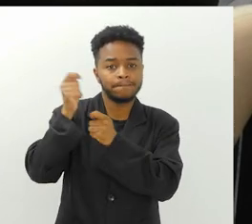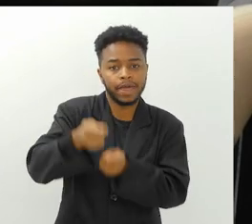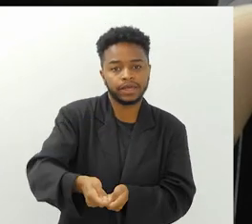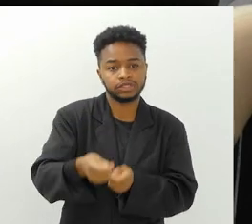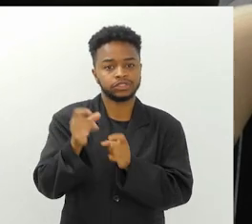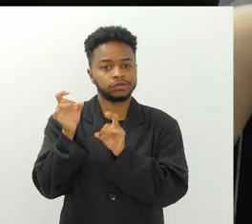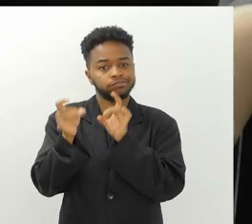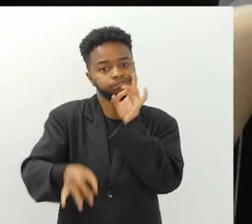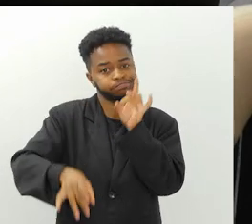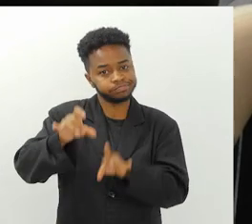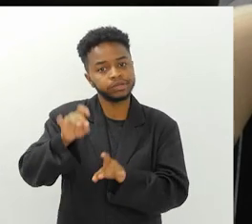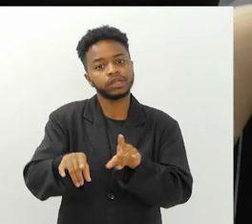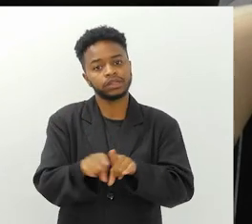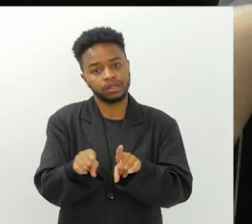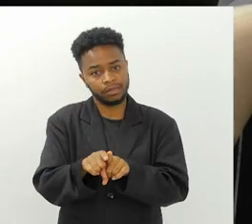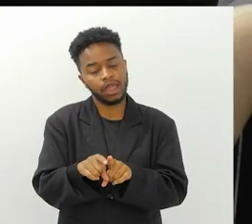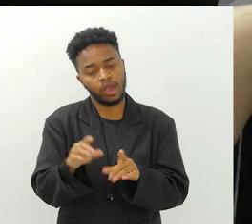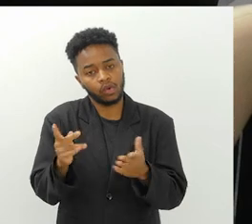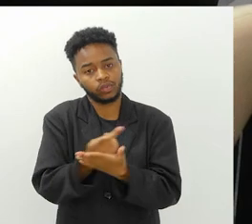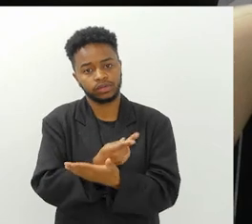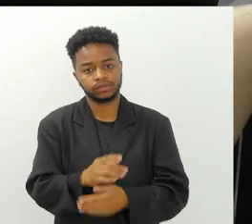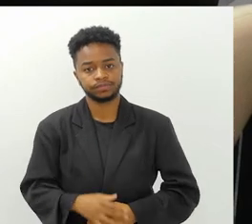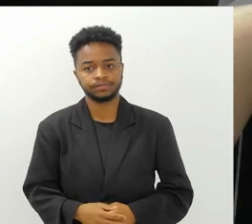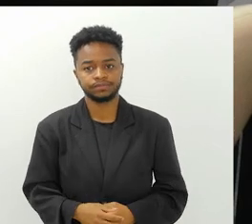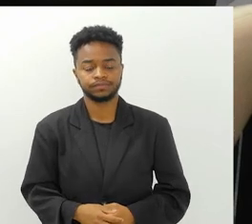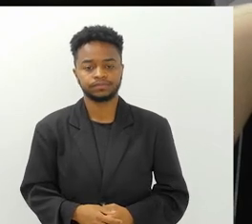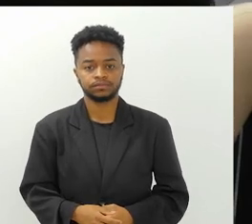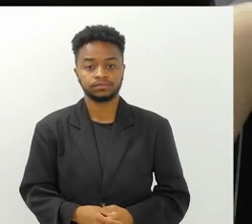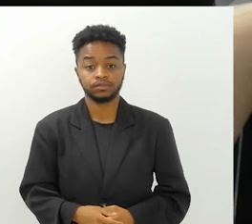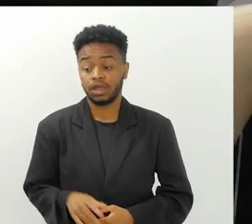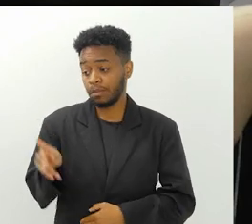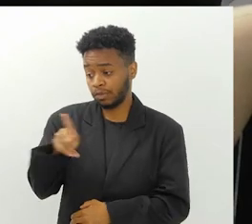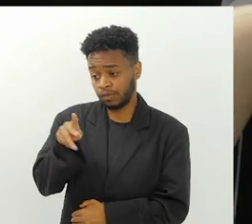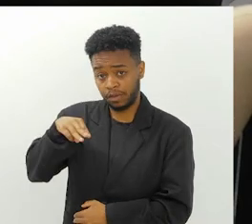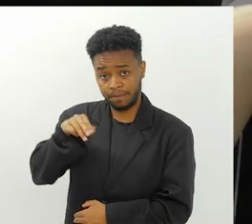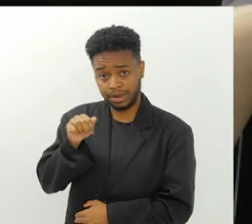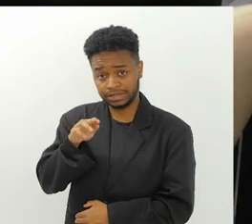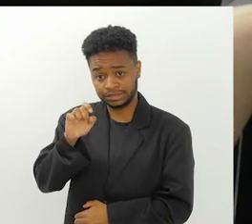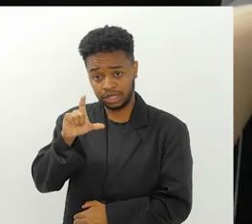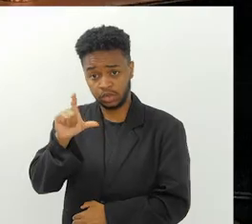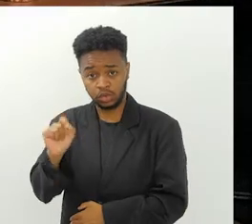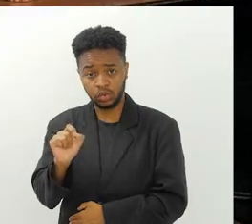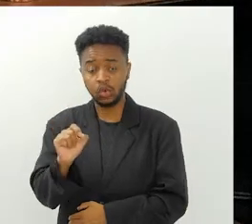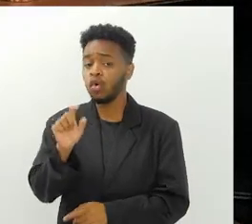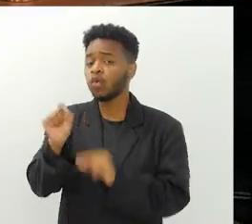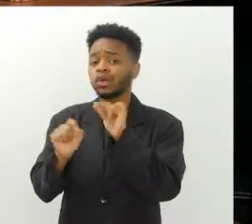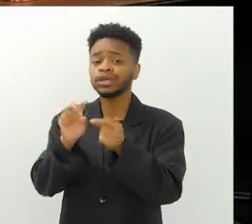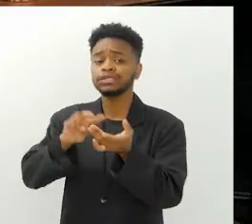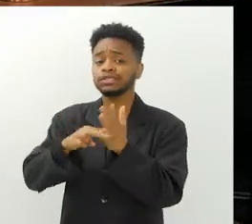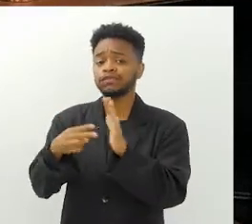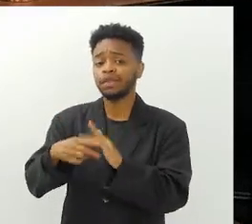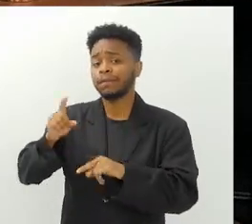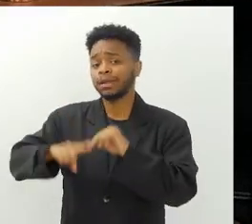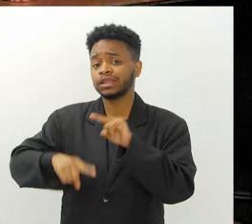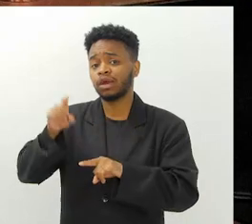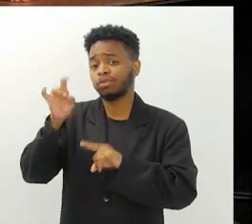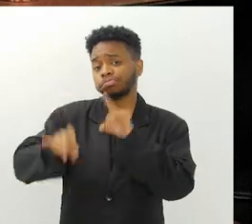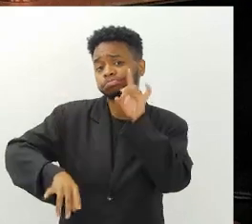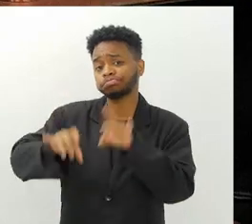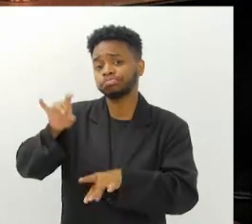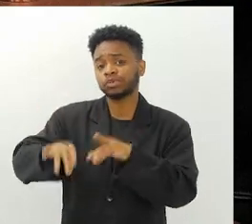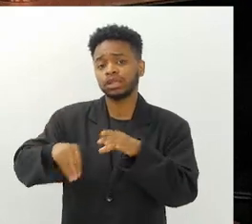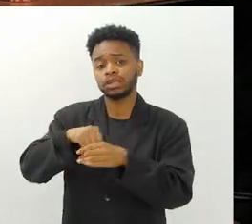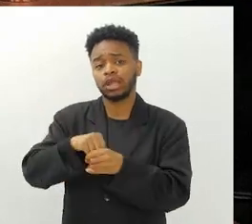pesca, né? Que também tem muito descarte no mar. Professor Marcelo, o que significa a presença desse material aí